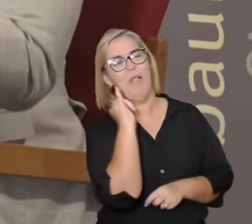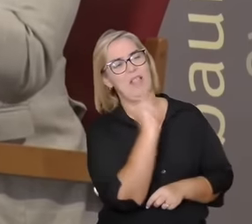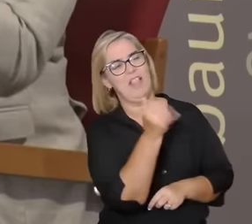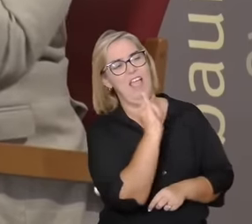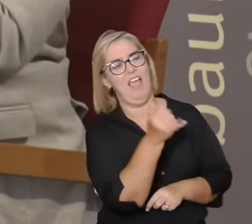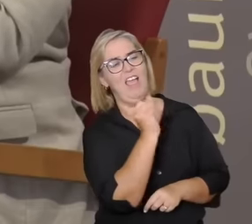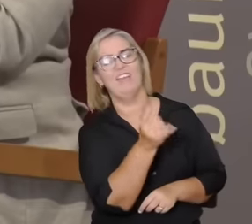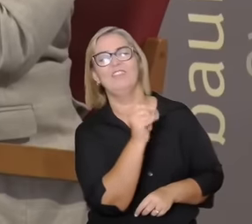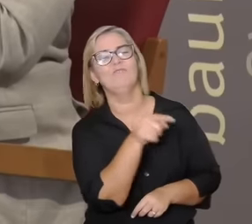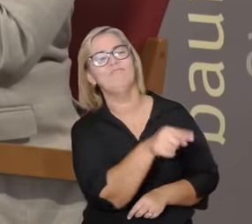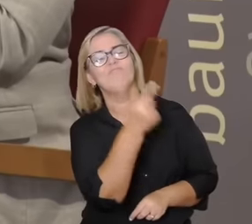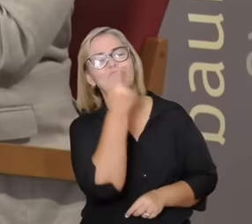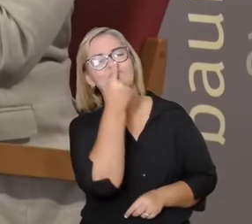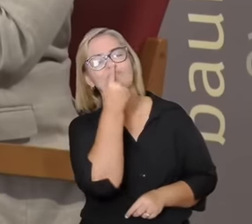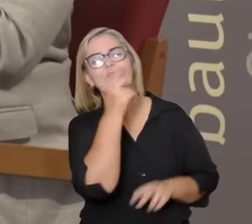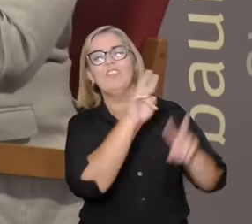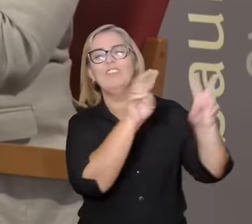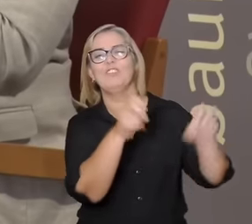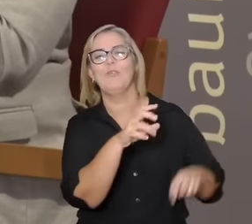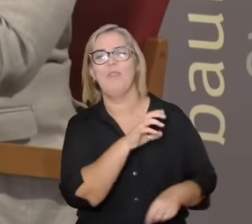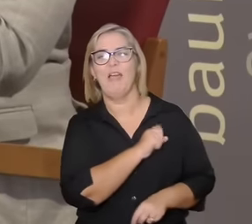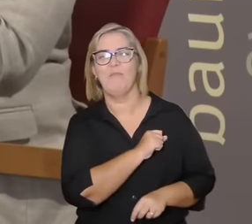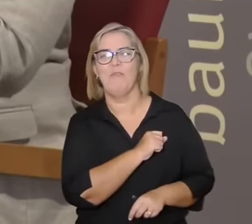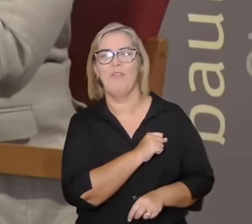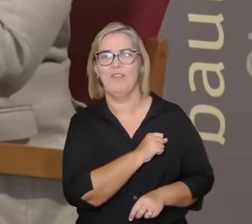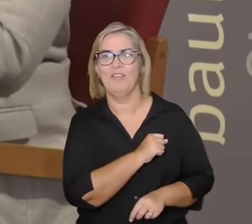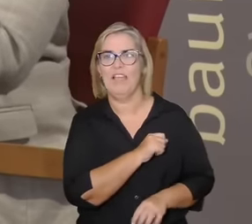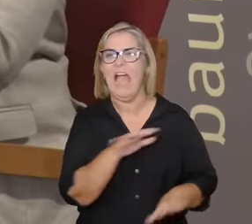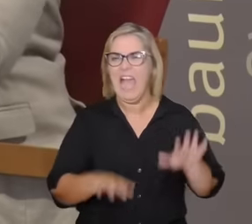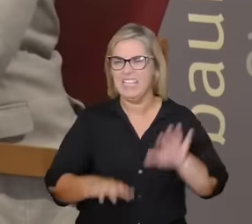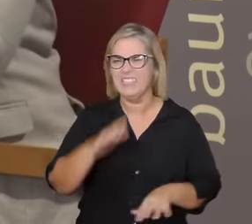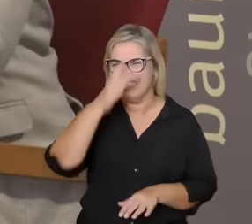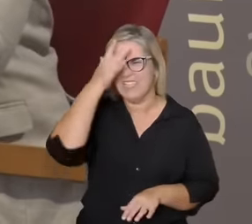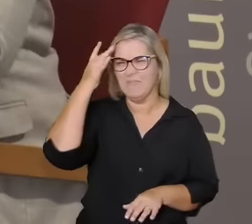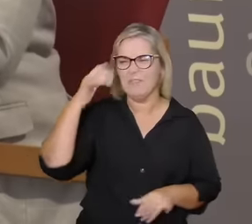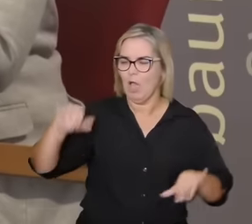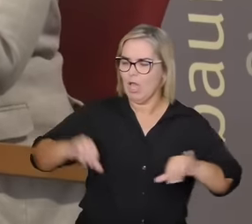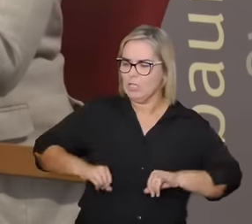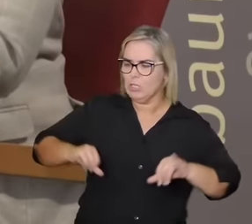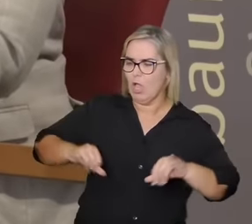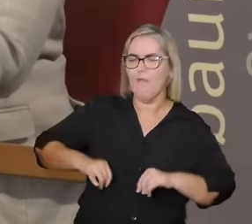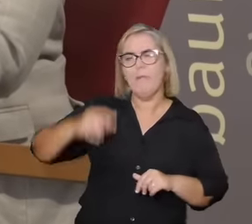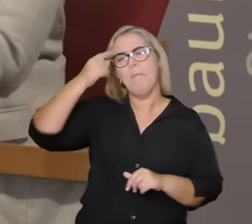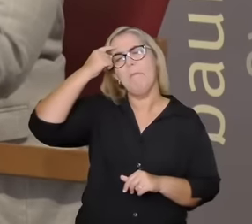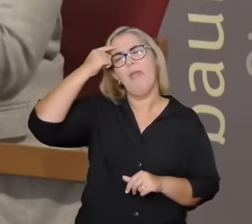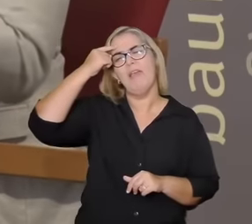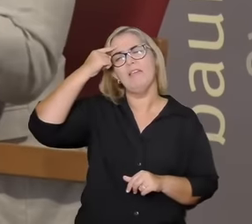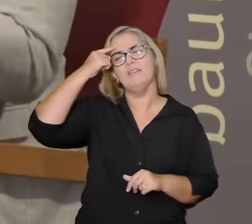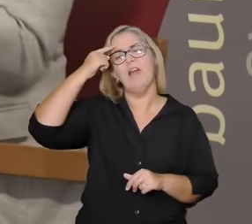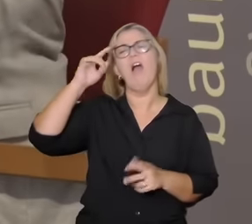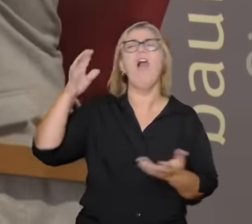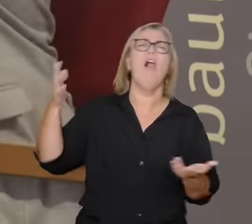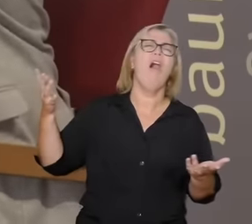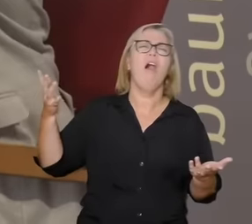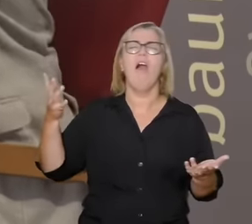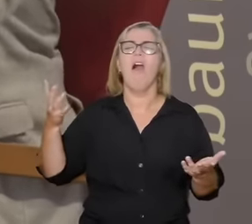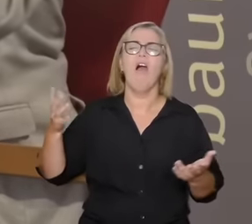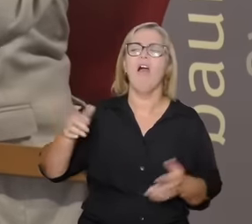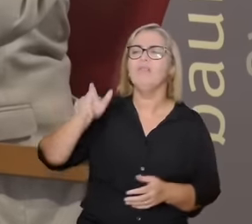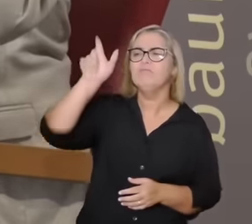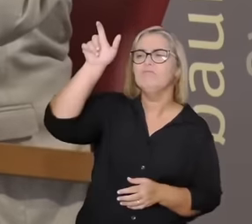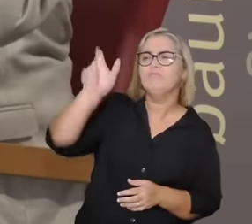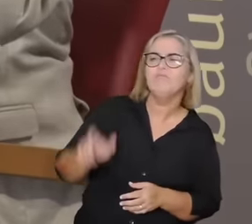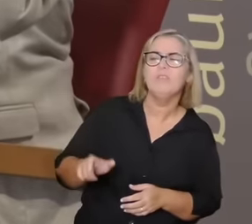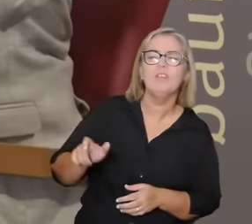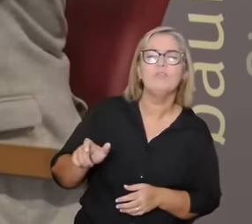as pessoas fazem um percurso dramático às vezes imitando um personagem a gente imita um personagem